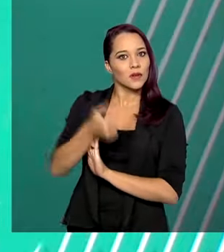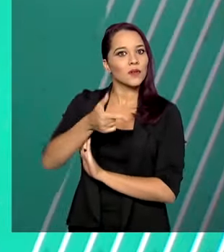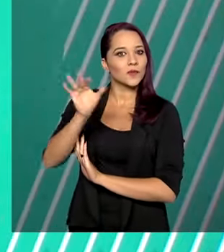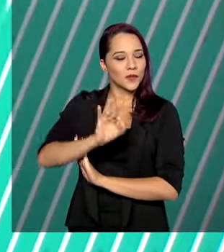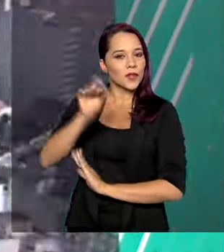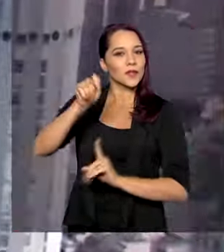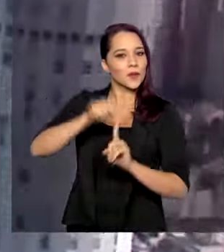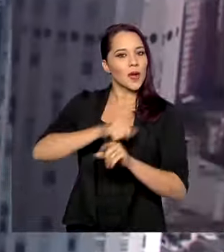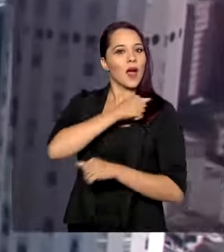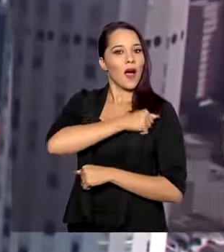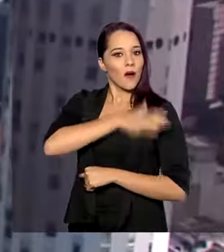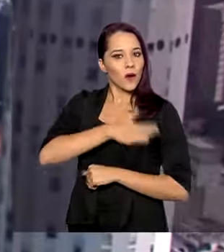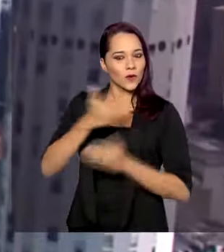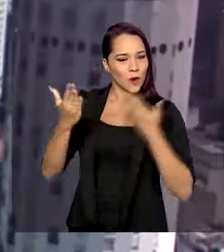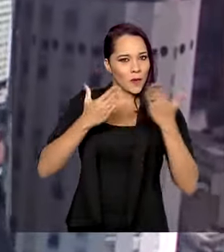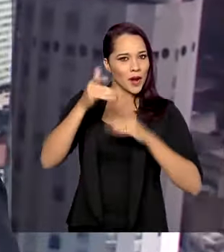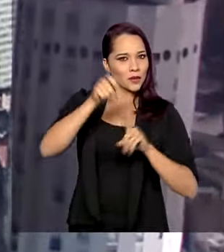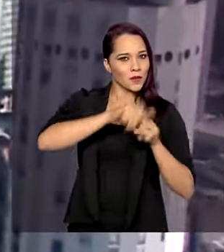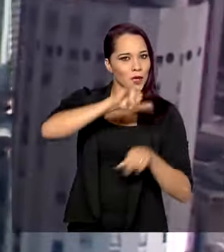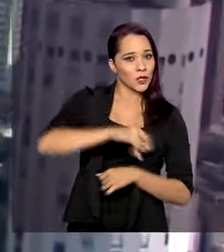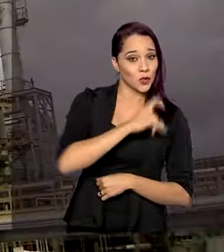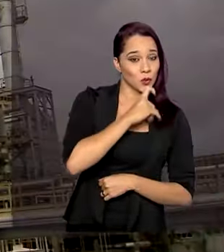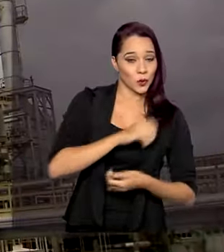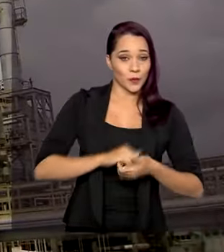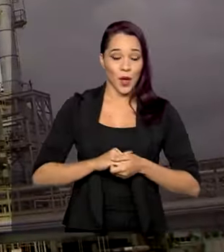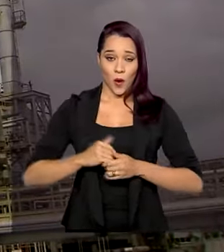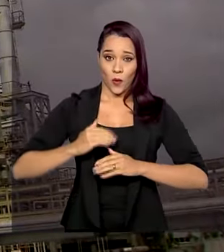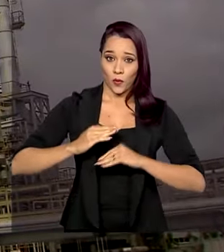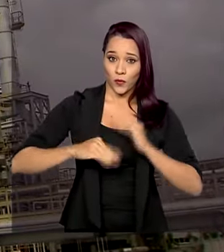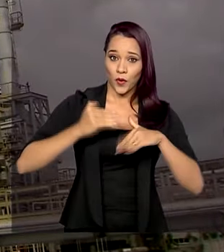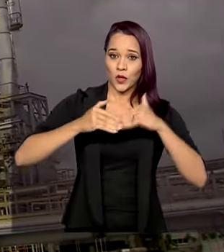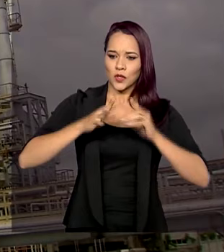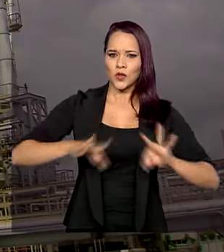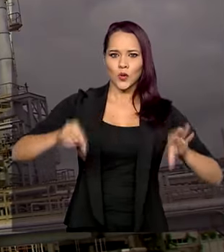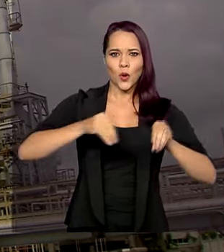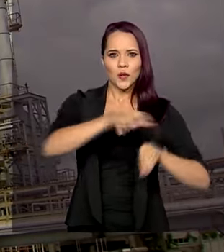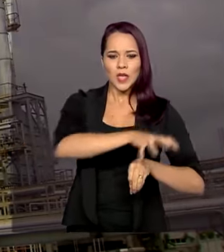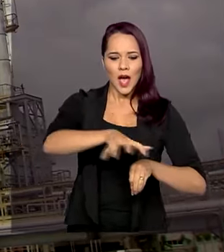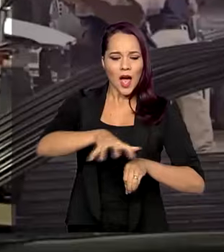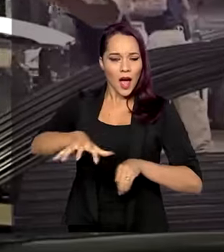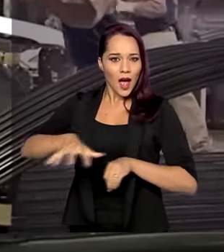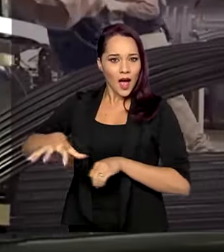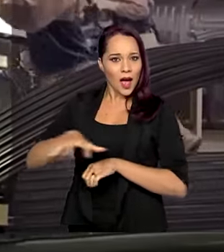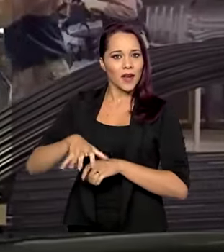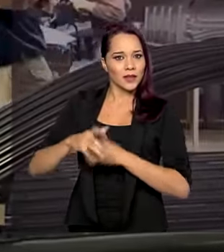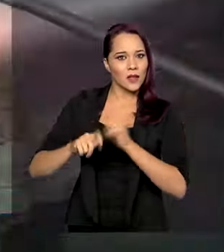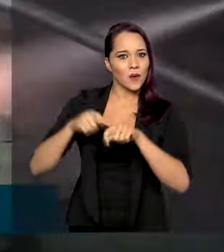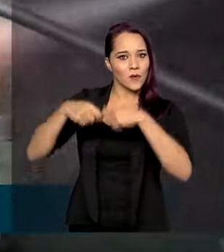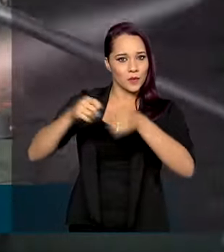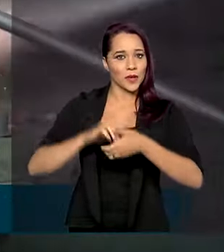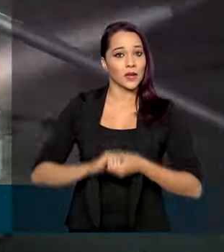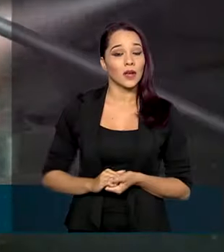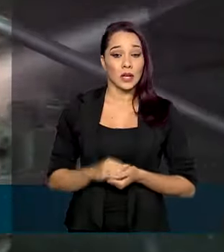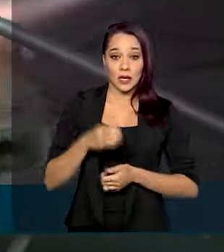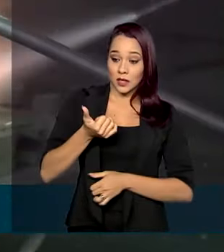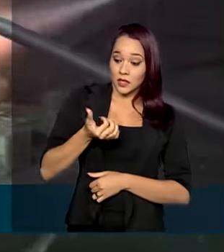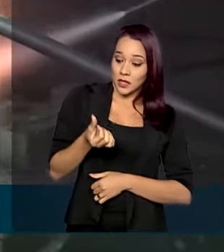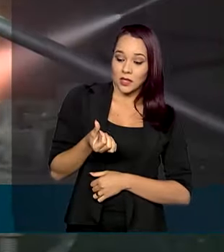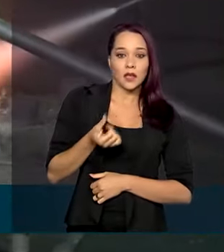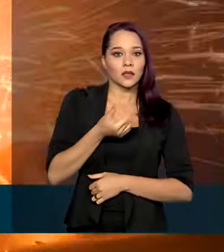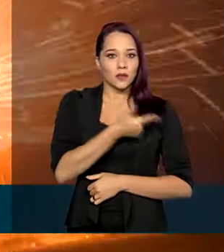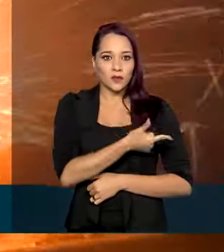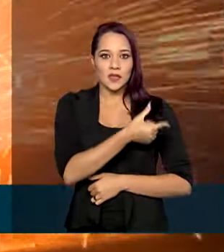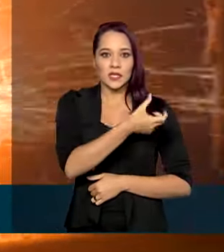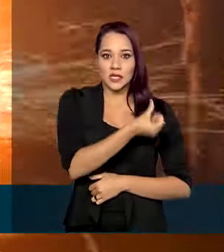em agosto, na comparação com julho. O avanço alcançou todas as grandes categorias econômicas e 16 dos